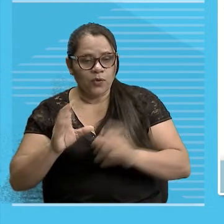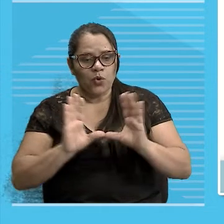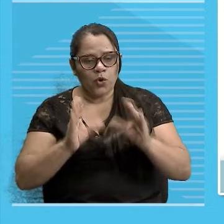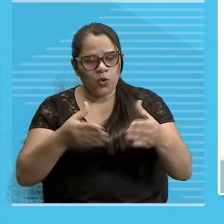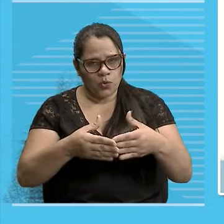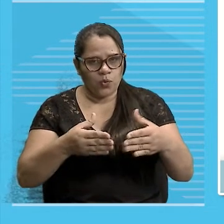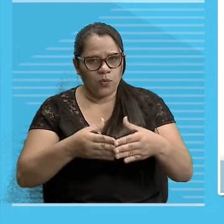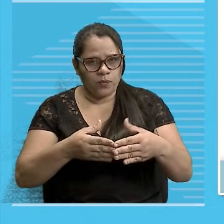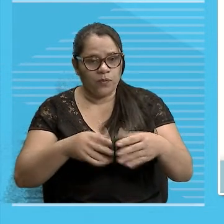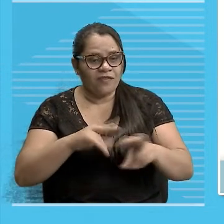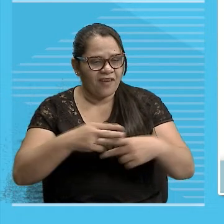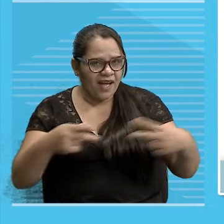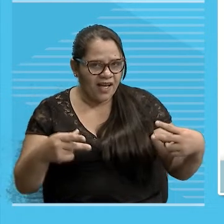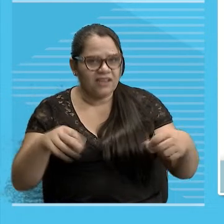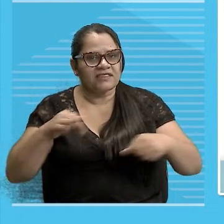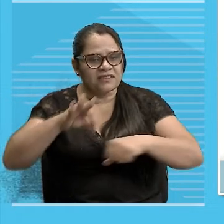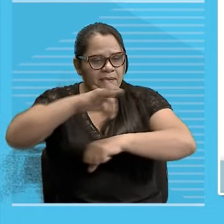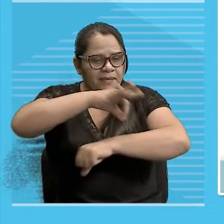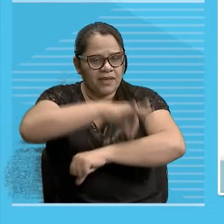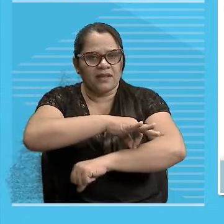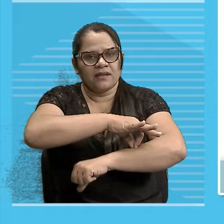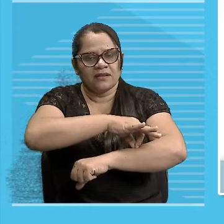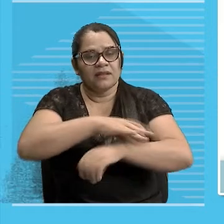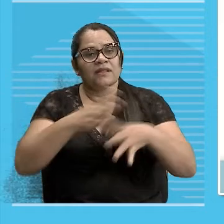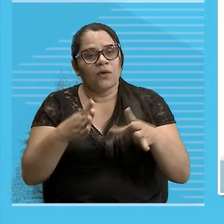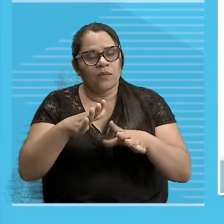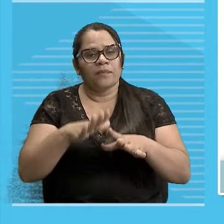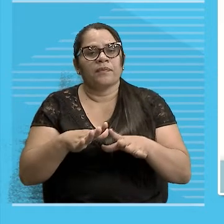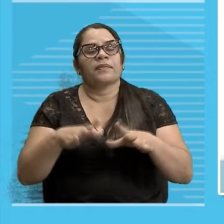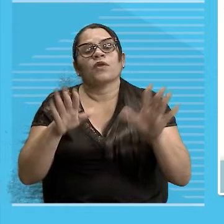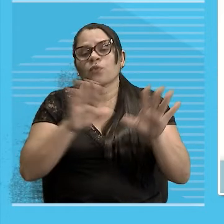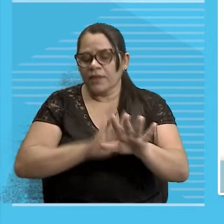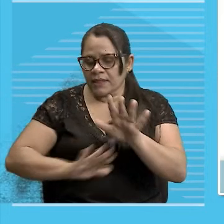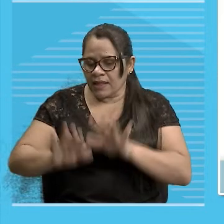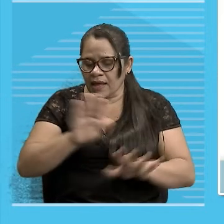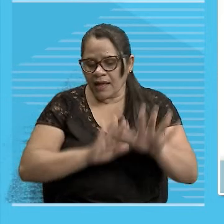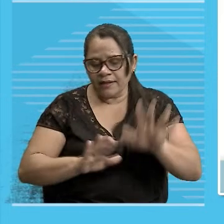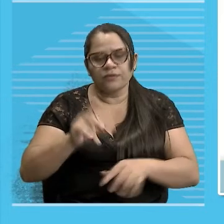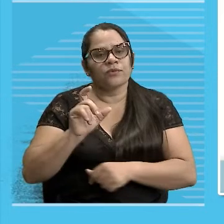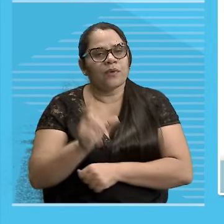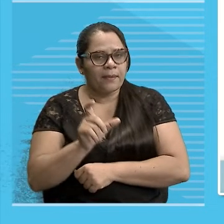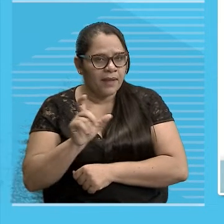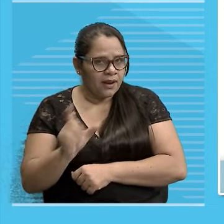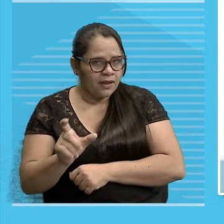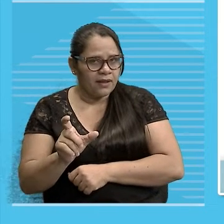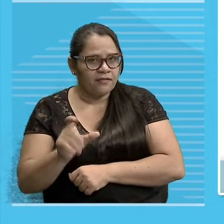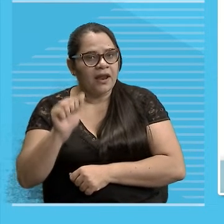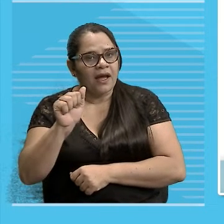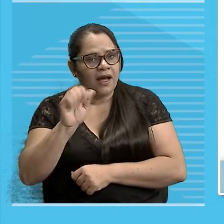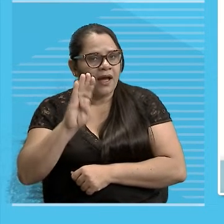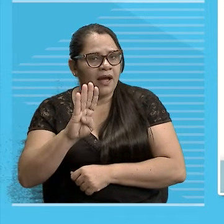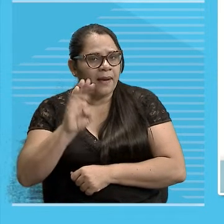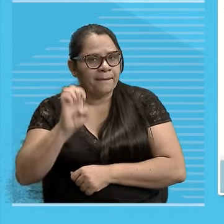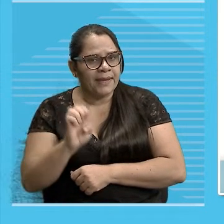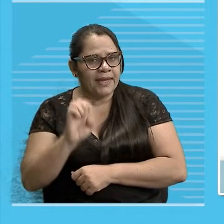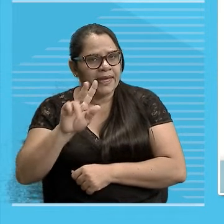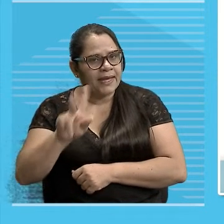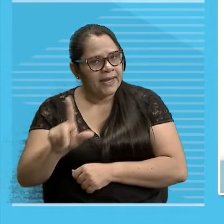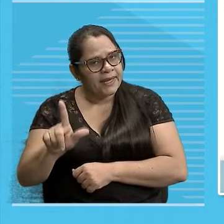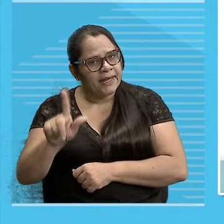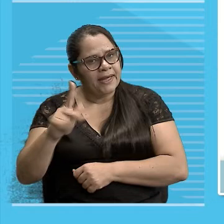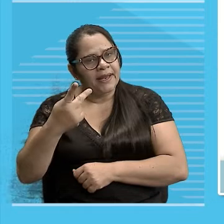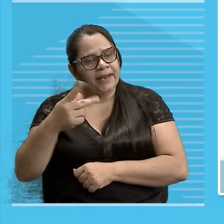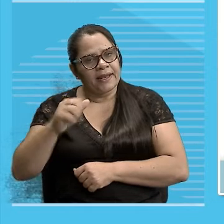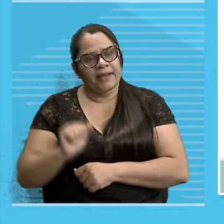De abelhas Cuidado com essa palavra Eu falo Todo mundo se espanta Ai tia Não é um horror De abelha Não Não